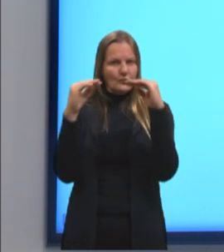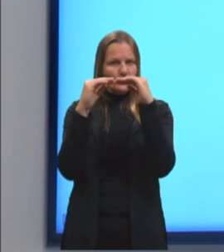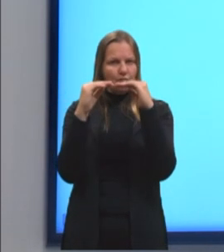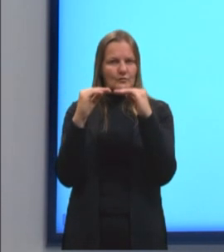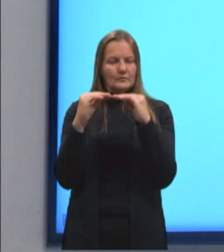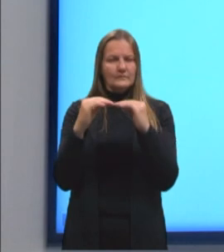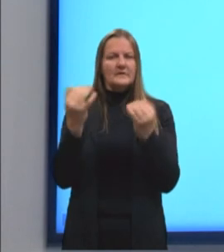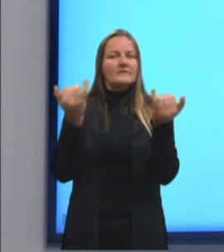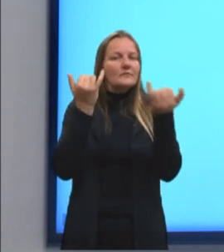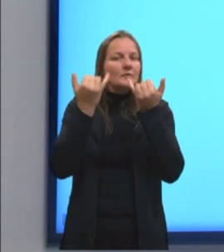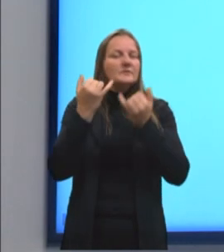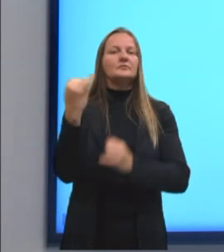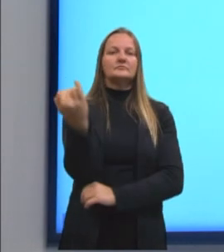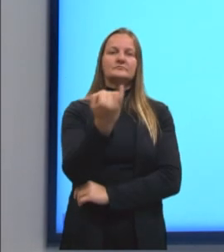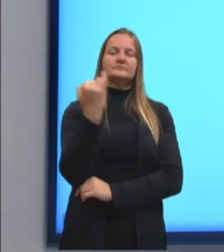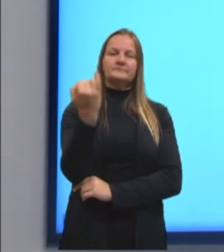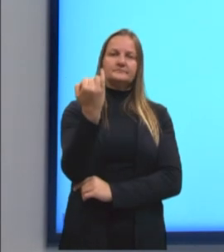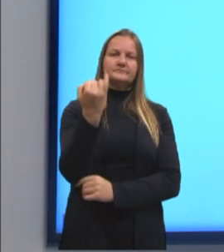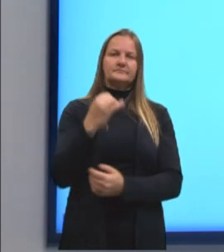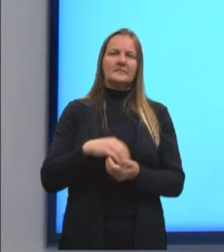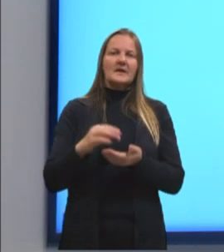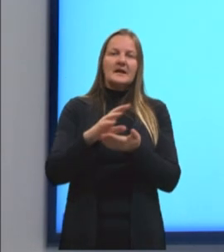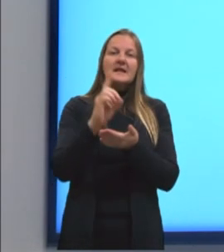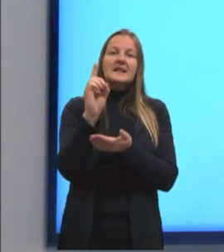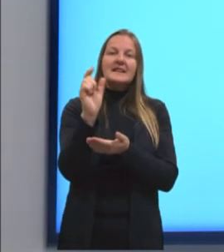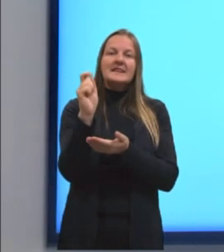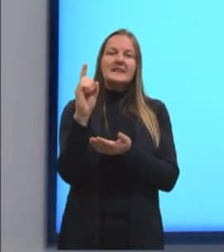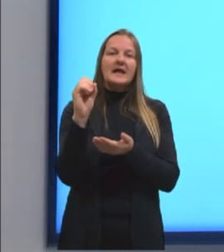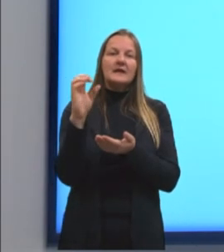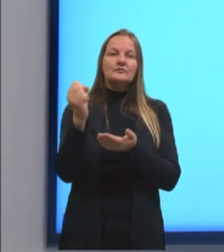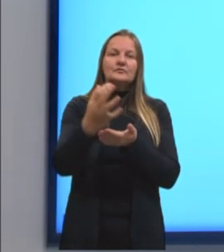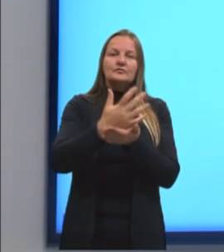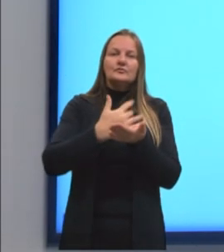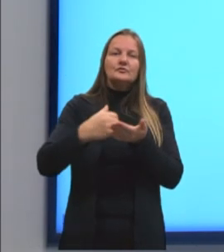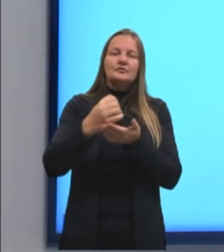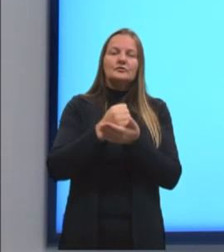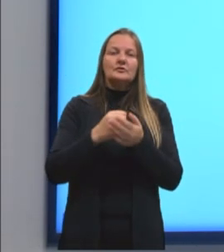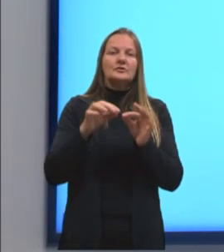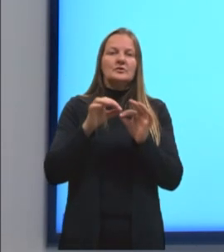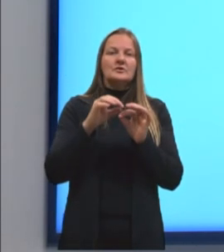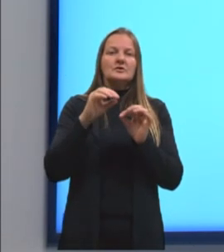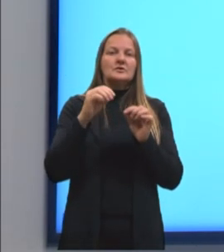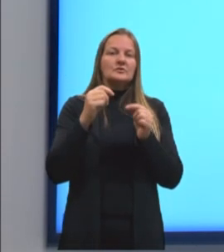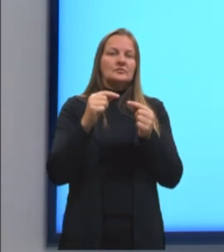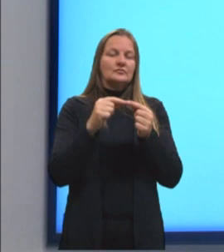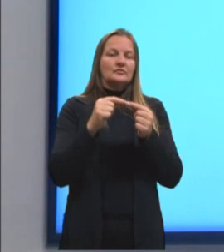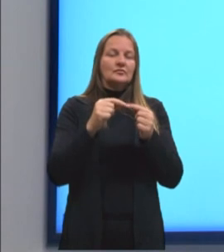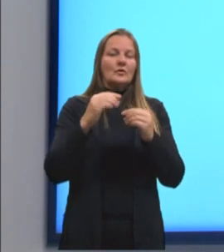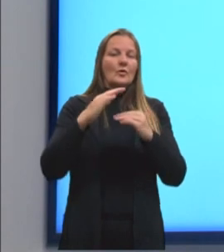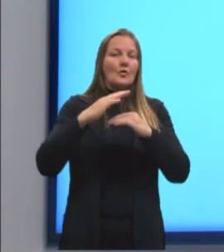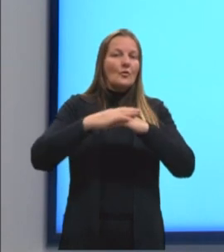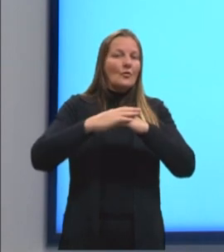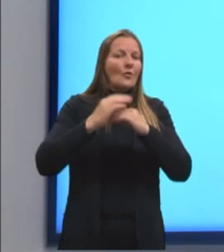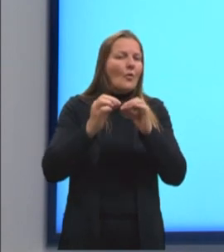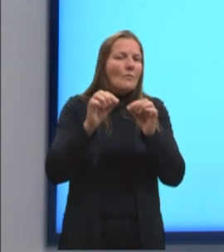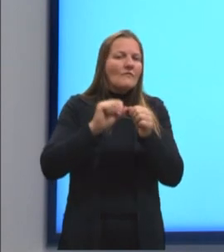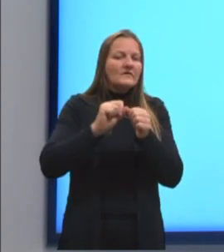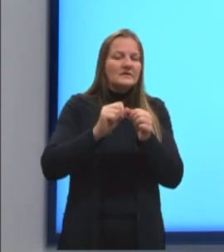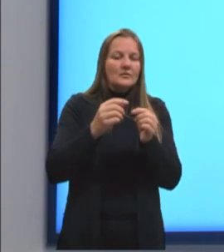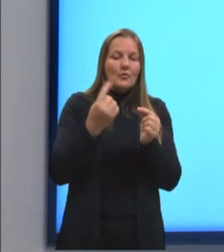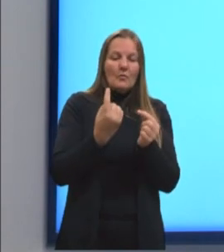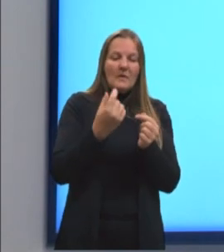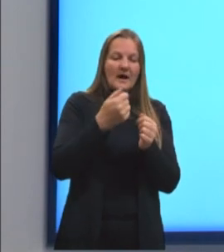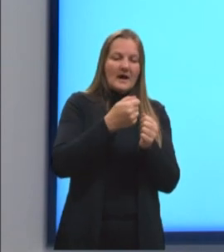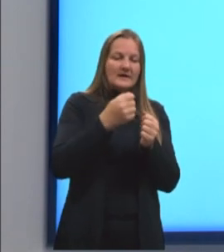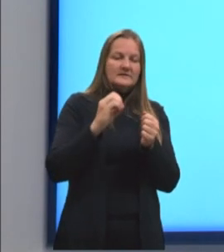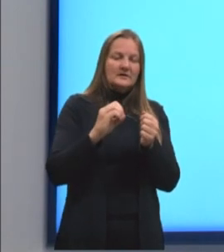várias informações, né? Tenho a dimensão da folha A0, tenho essa nova construção aí a partir da folha A0,